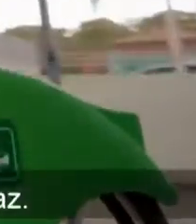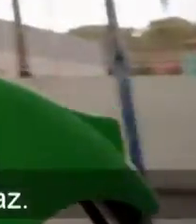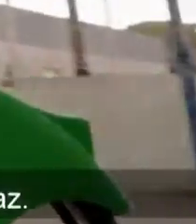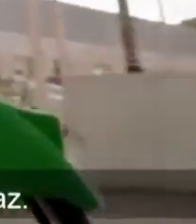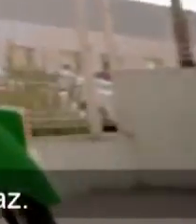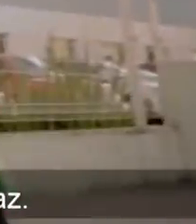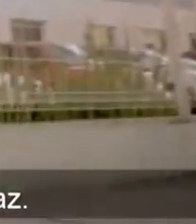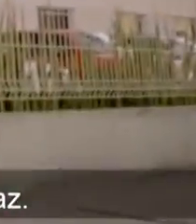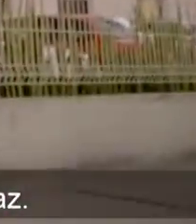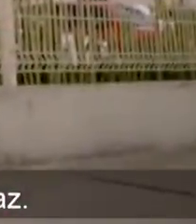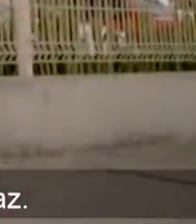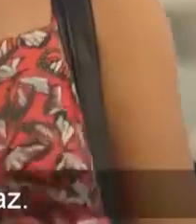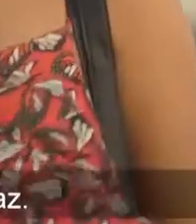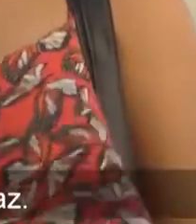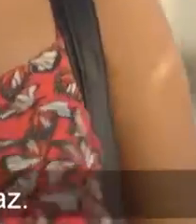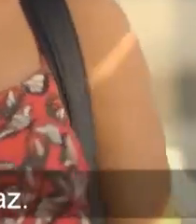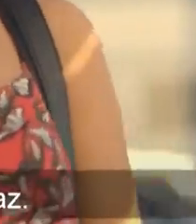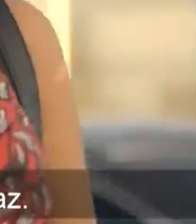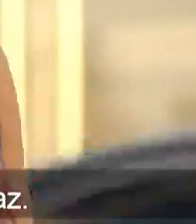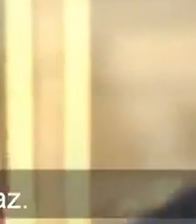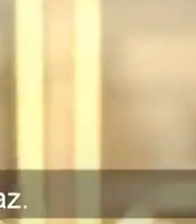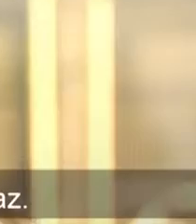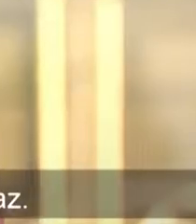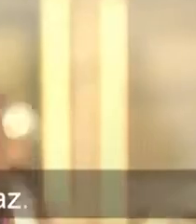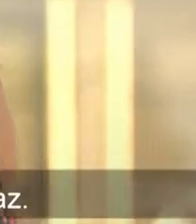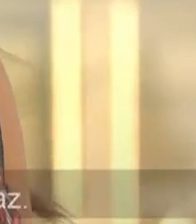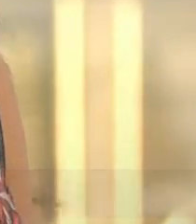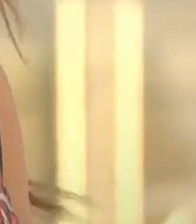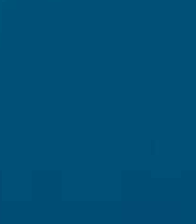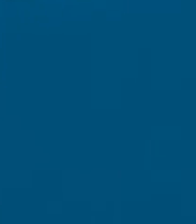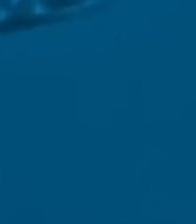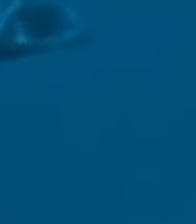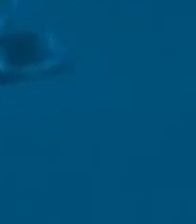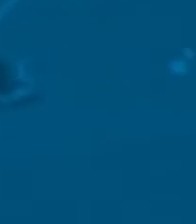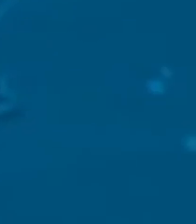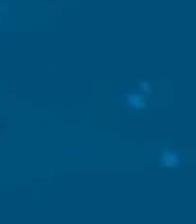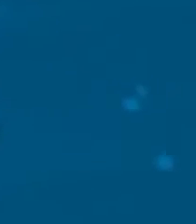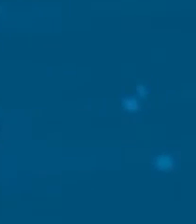Prefeitura e você, uma Fortaleza melhor é a gente que faz.